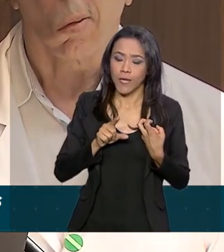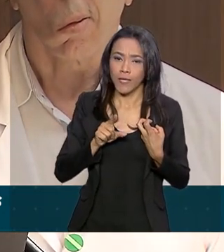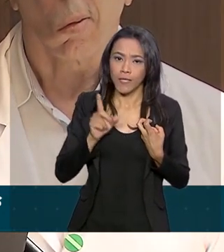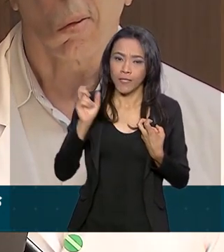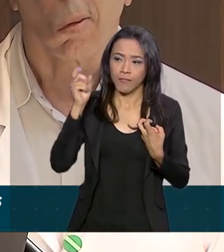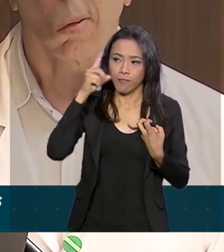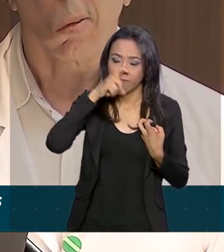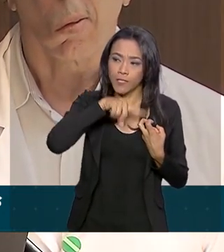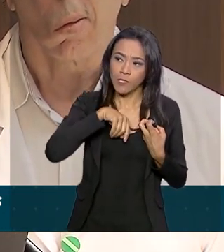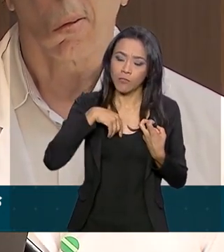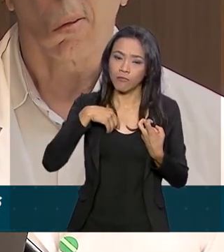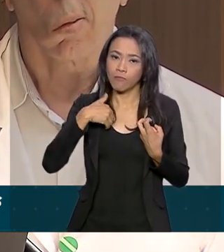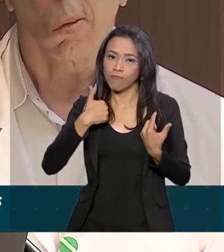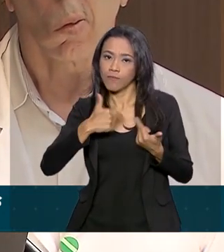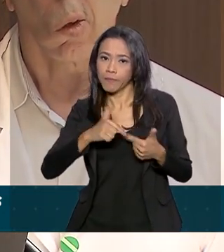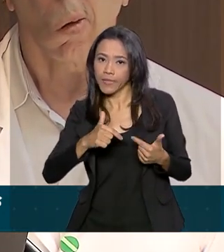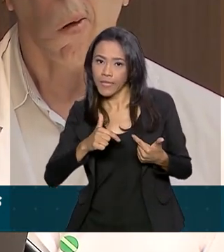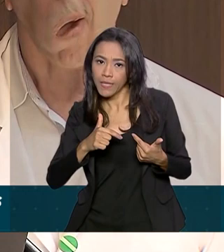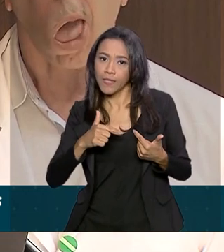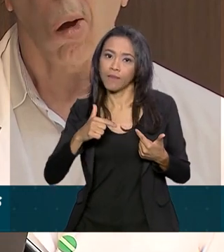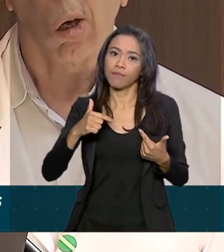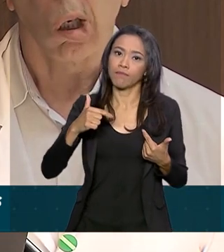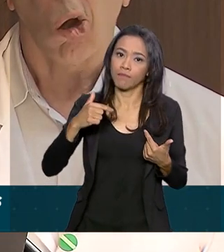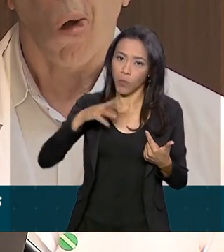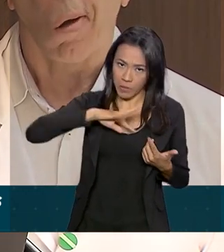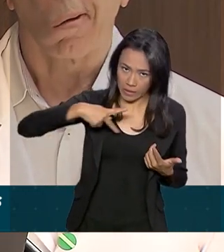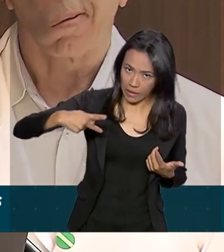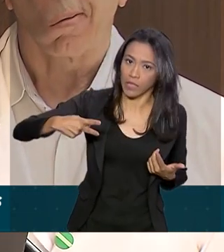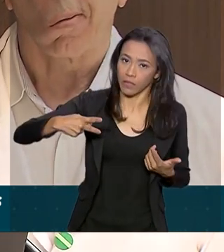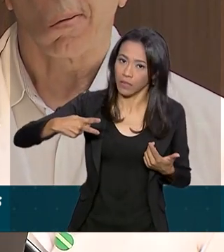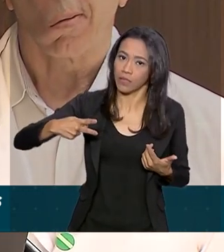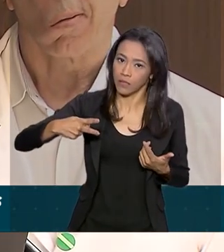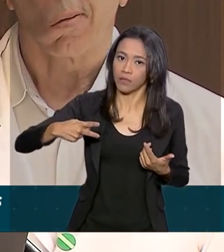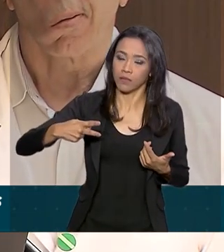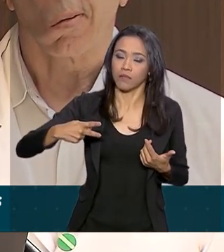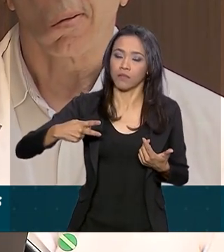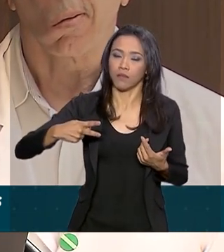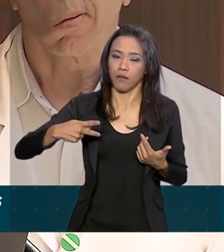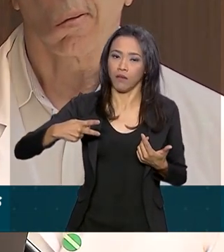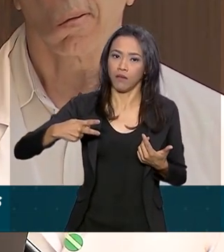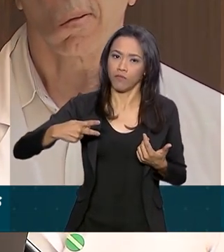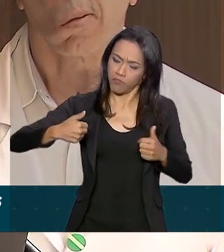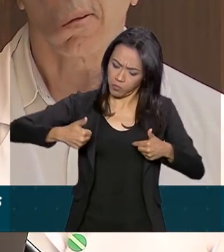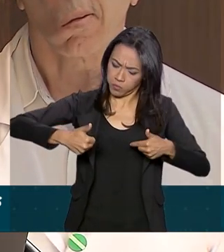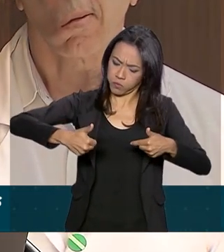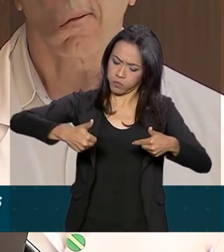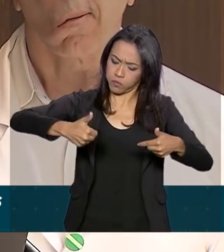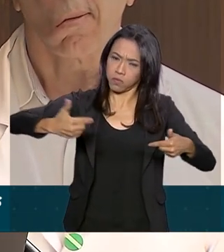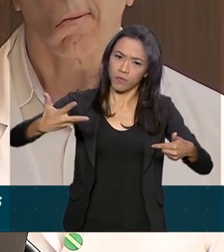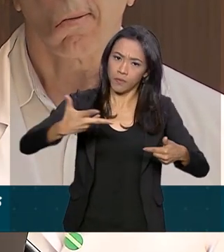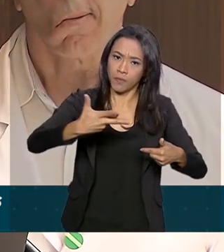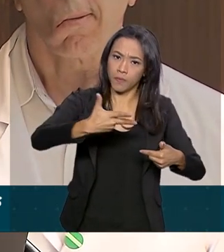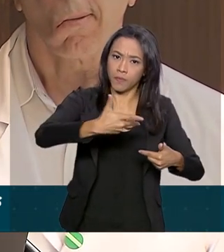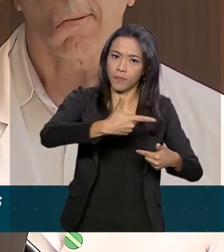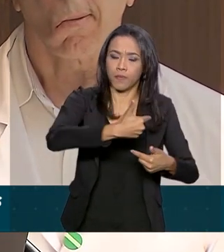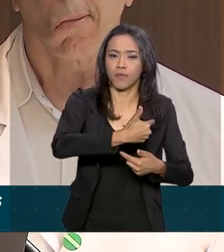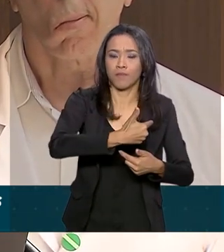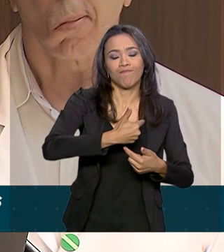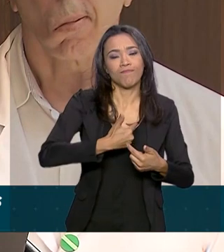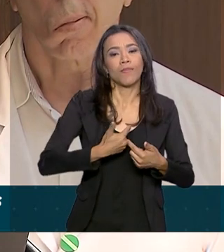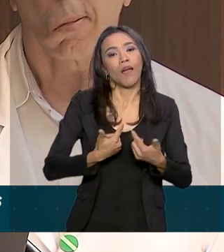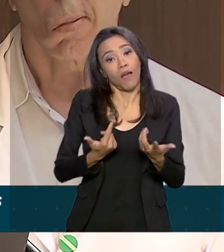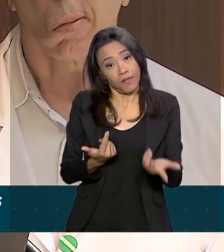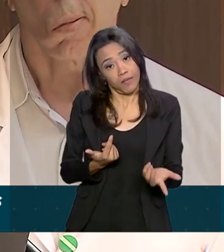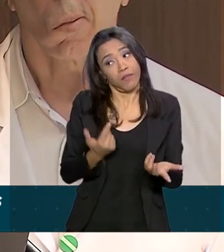exerça o seu cargo com efetividade, eficiência e eficácia, nós